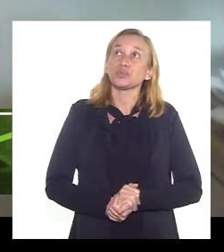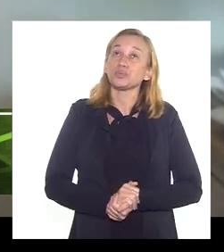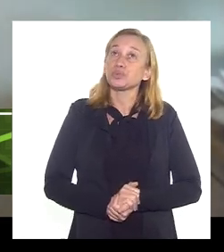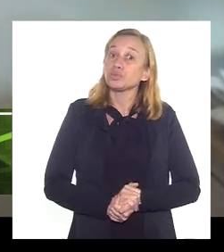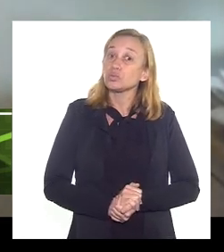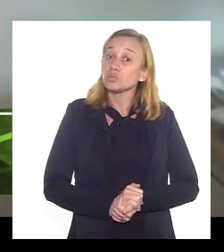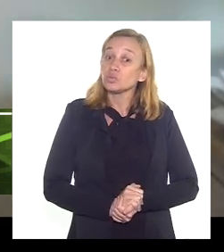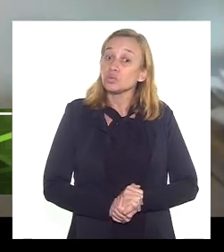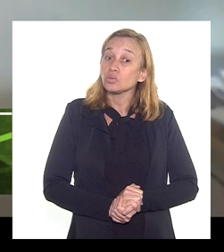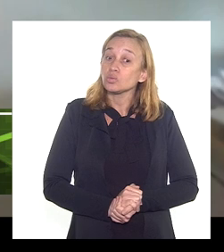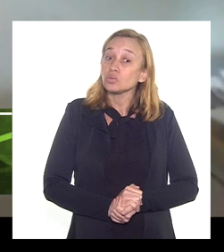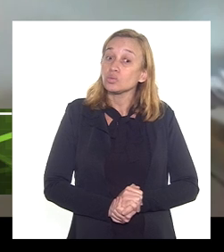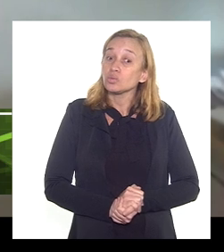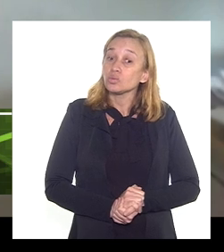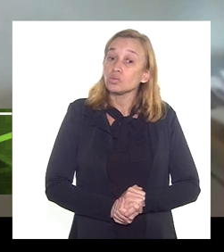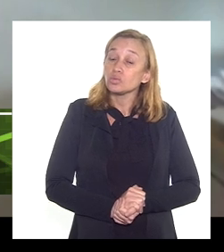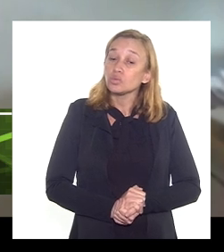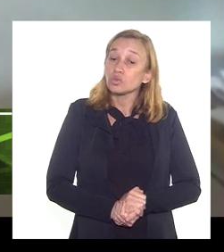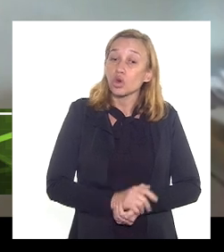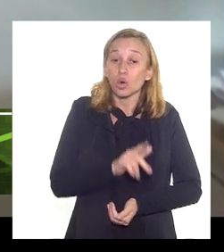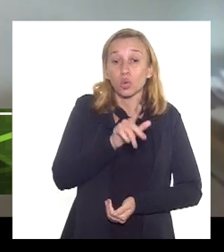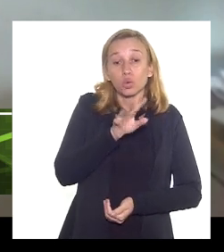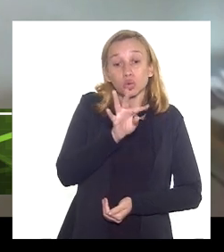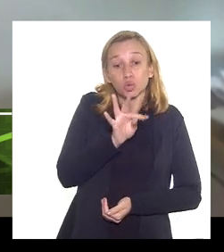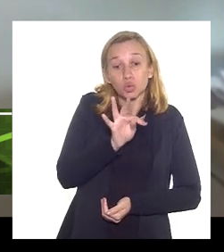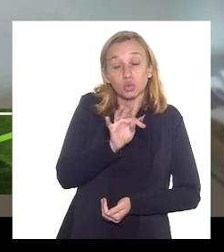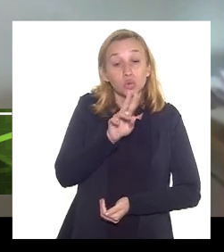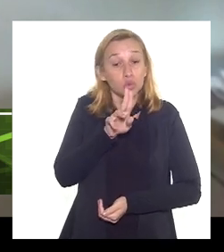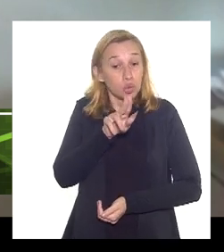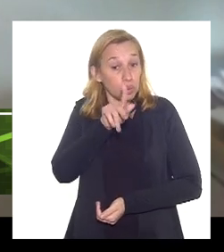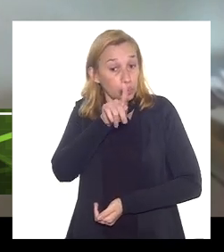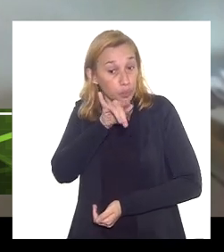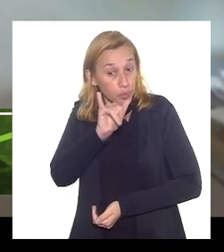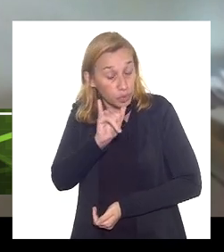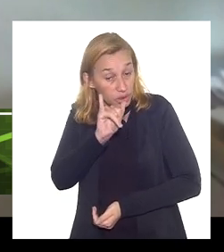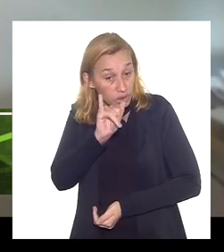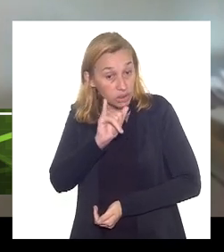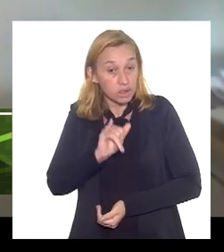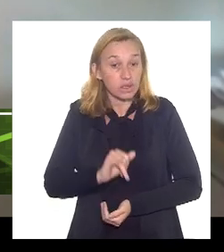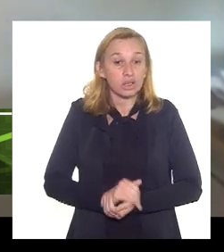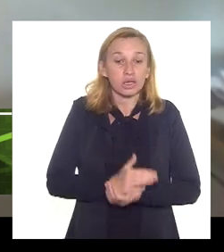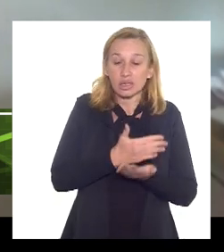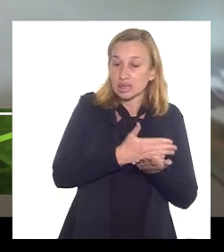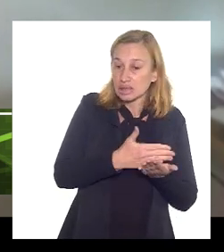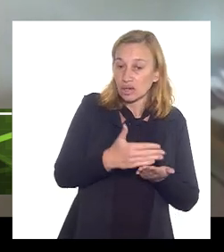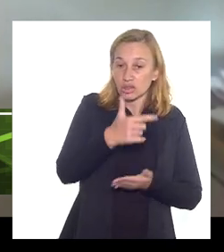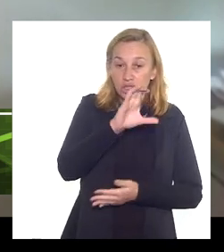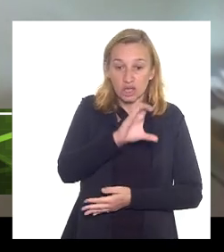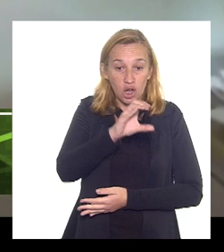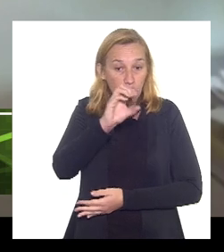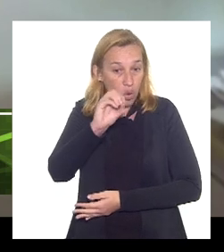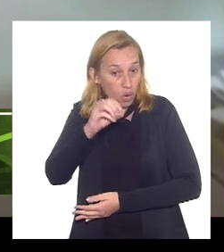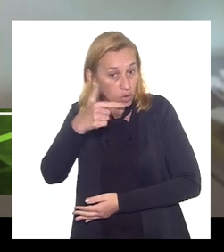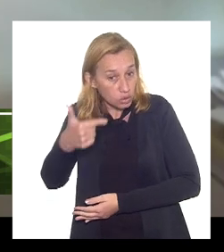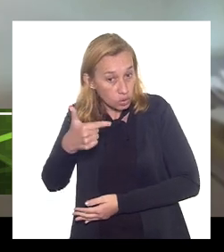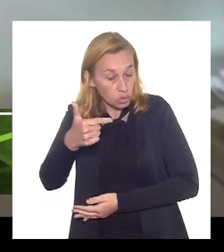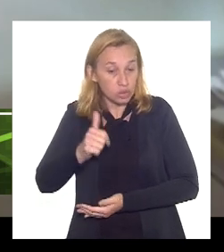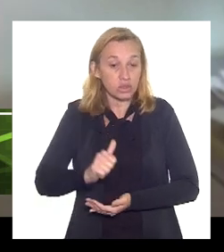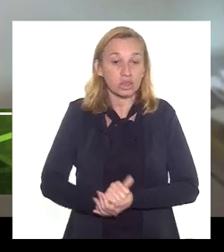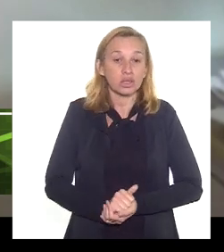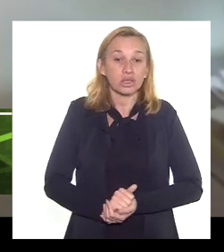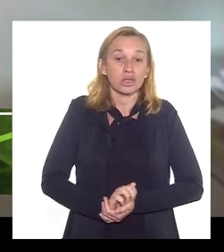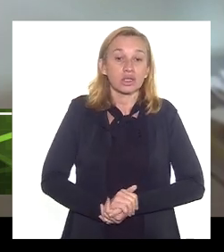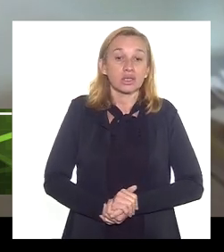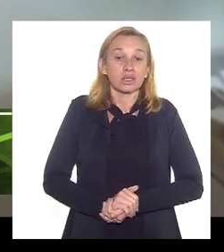que no Tupi a corrente do CO2 seja em média